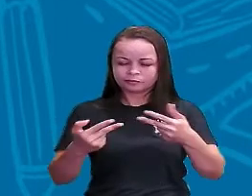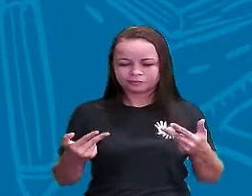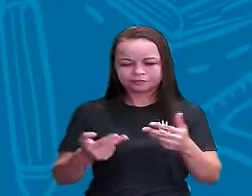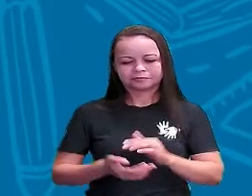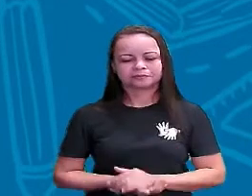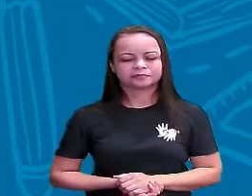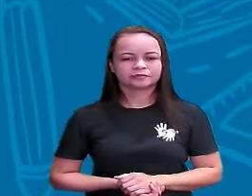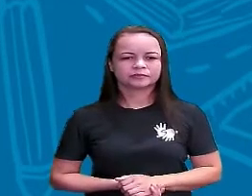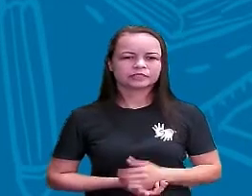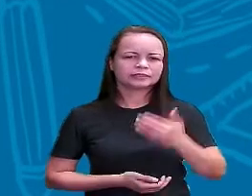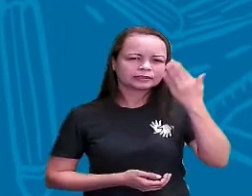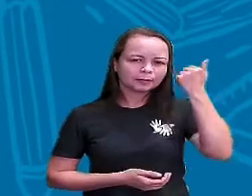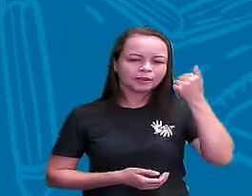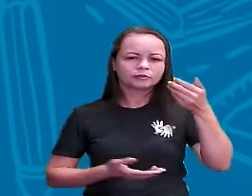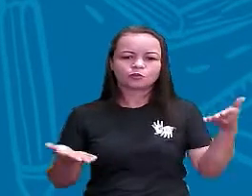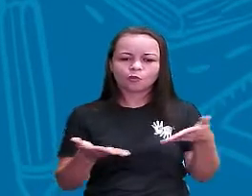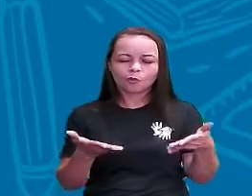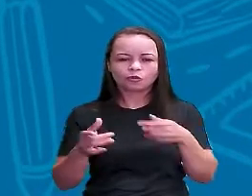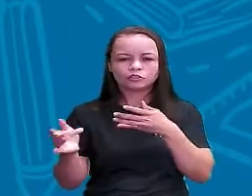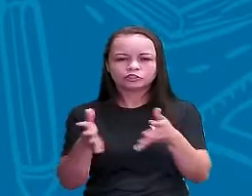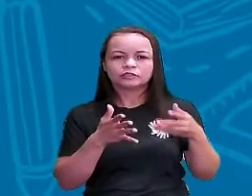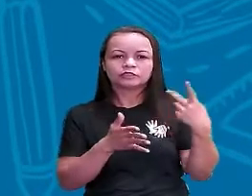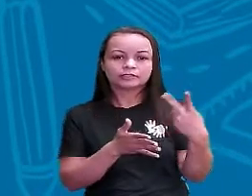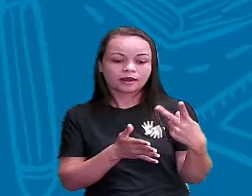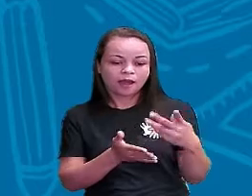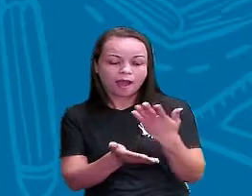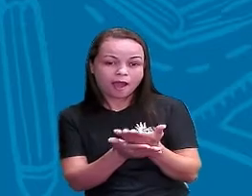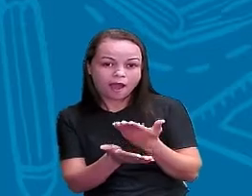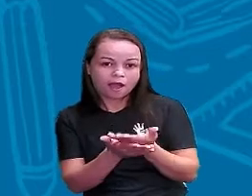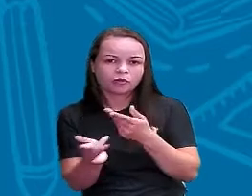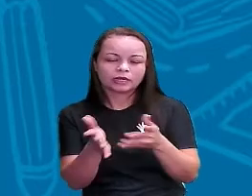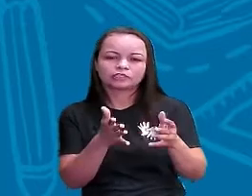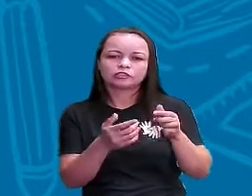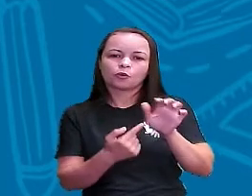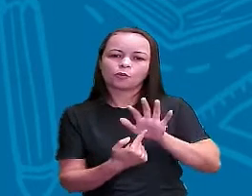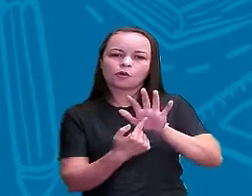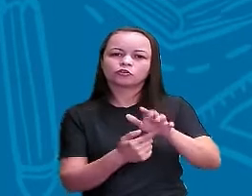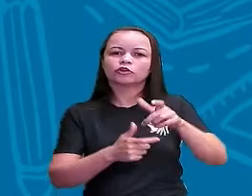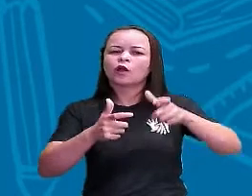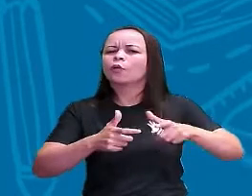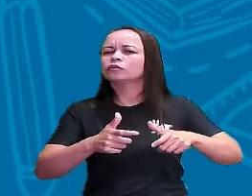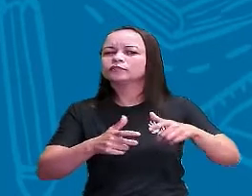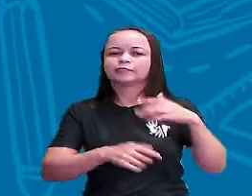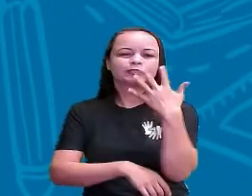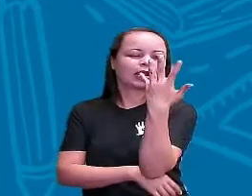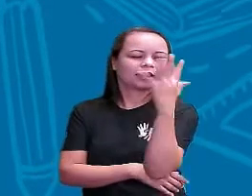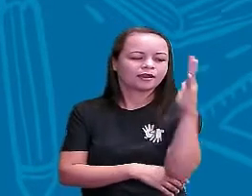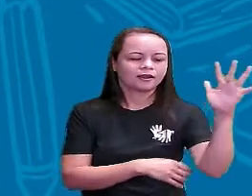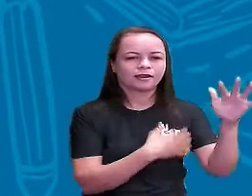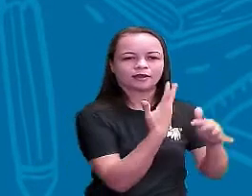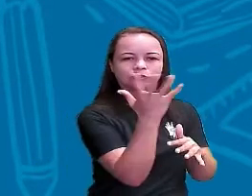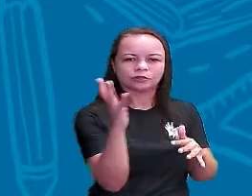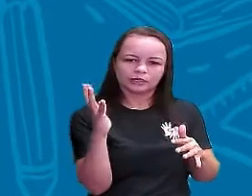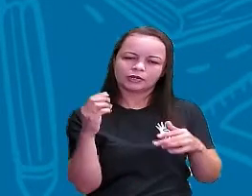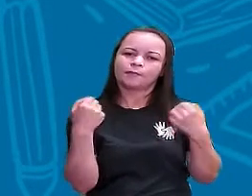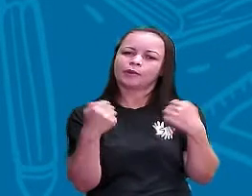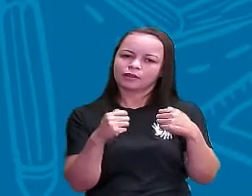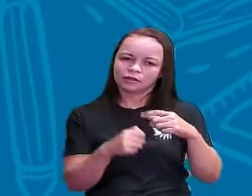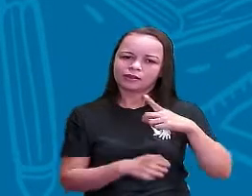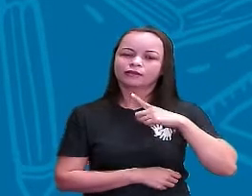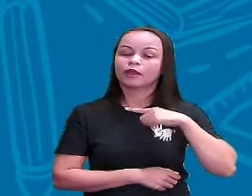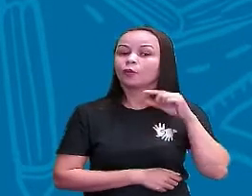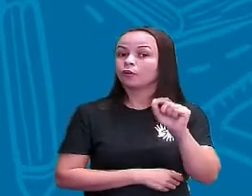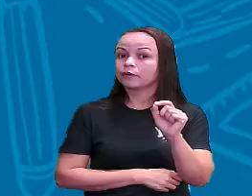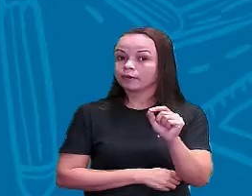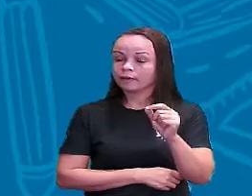Que todos esses materiais Estão presentes Na nossa natureza E que precisamos Ter a consciência